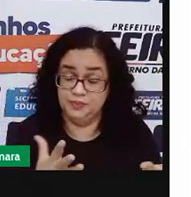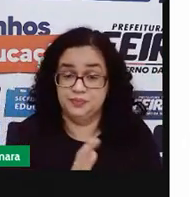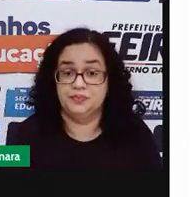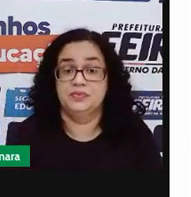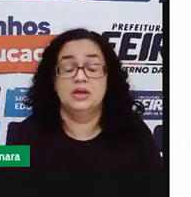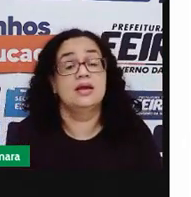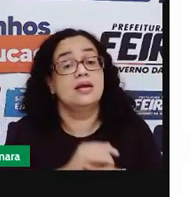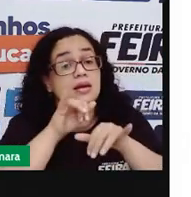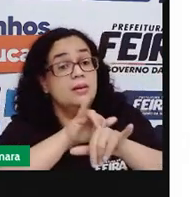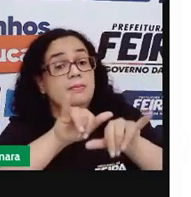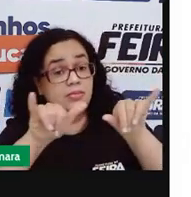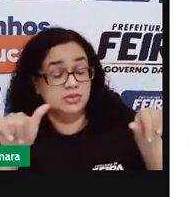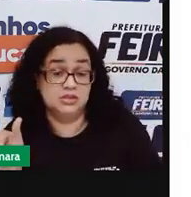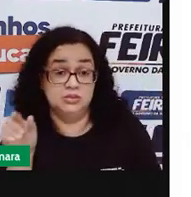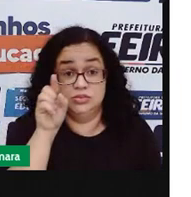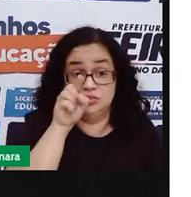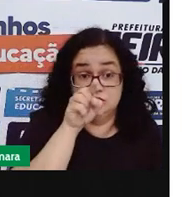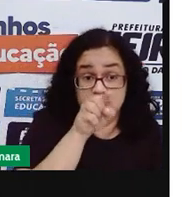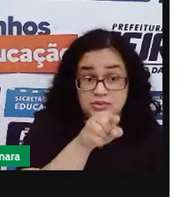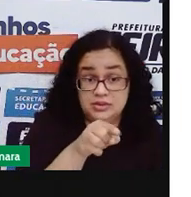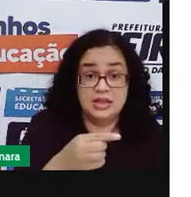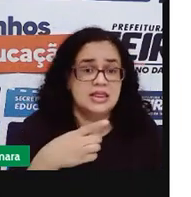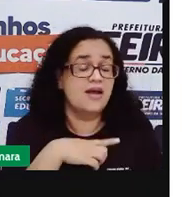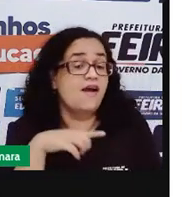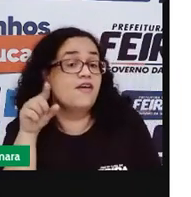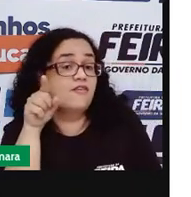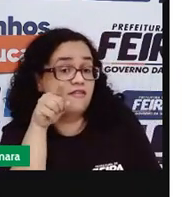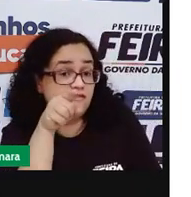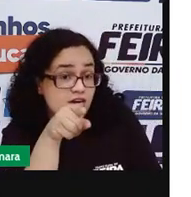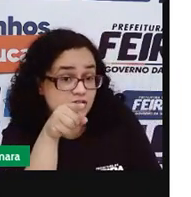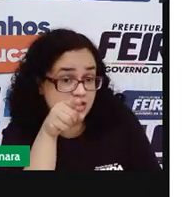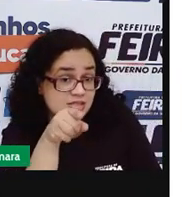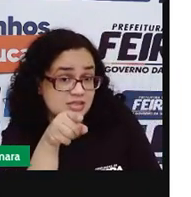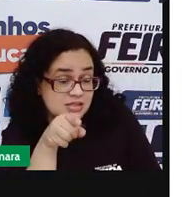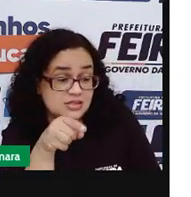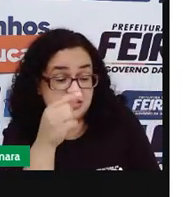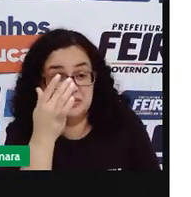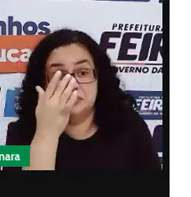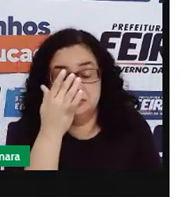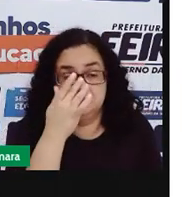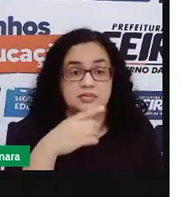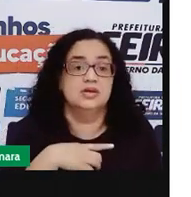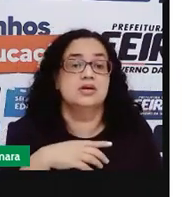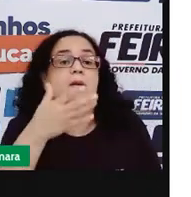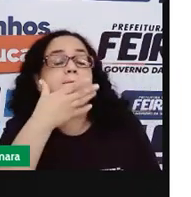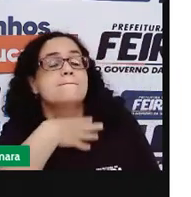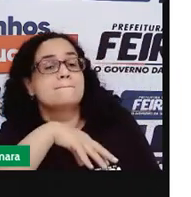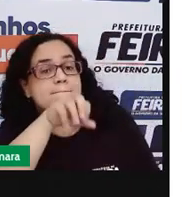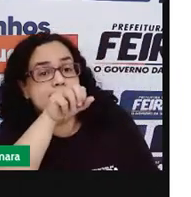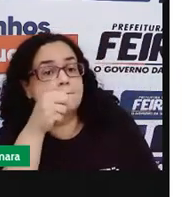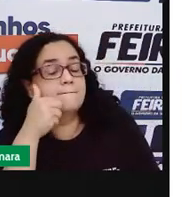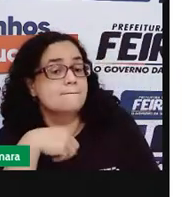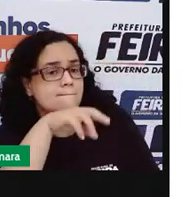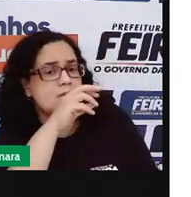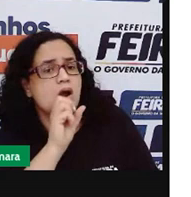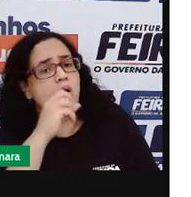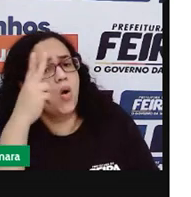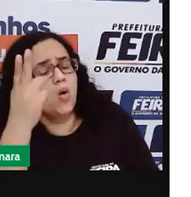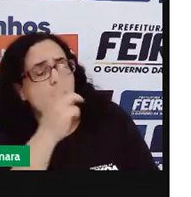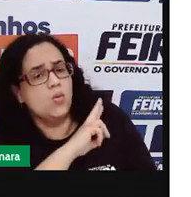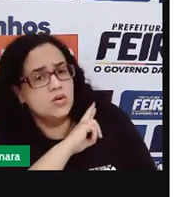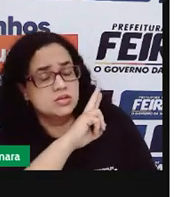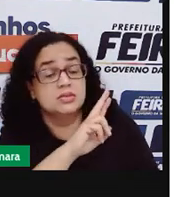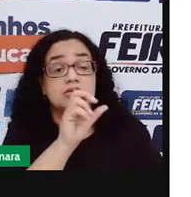A publicidade para vocês convence em vocês para convencer os pais e responsáveis e